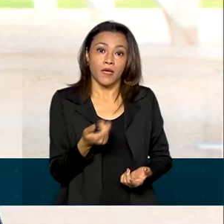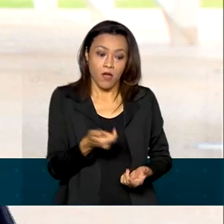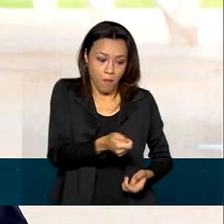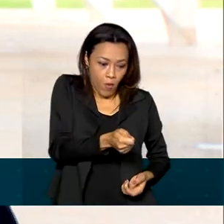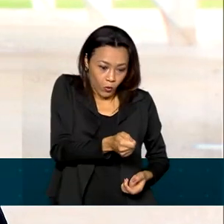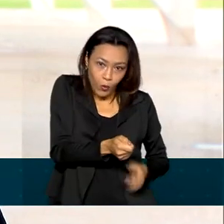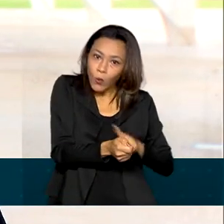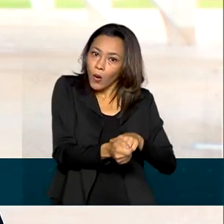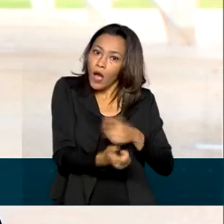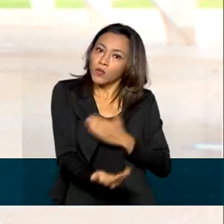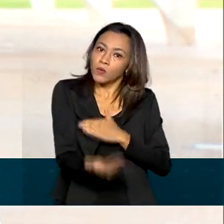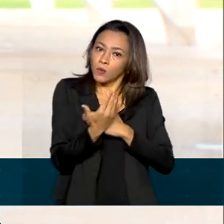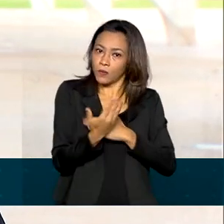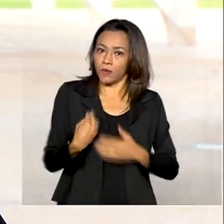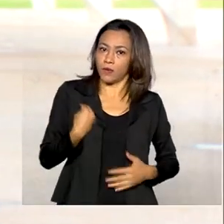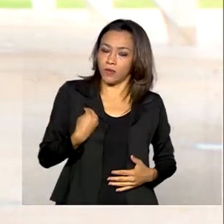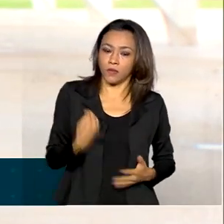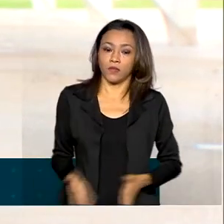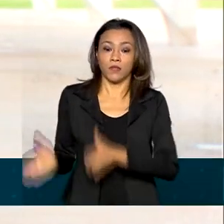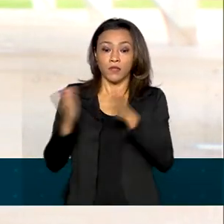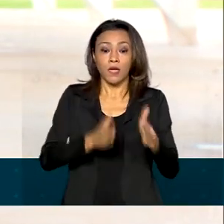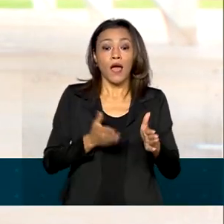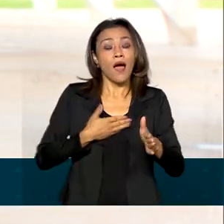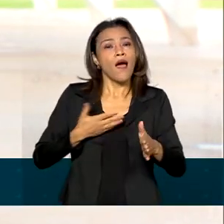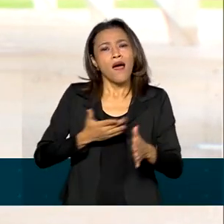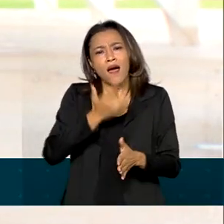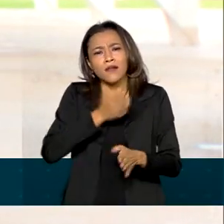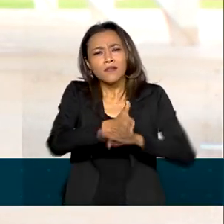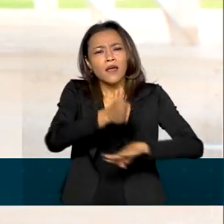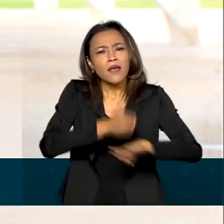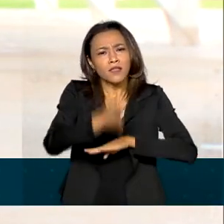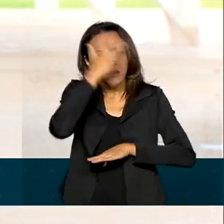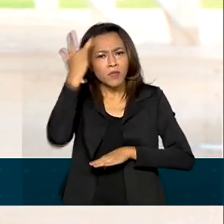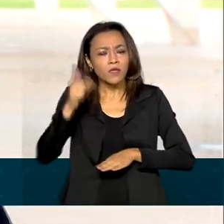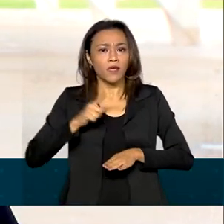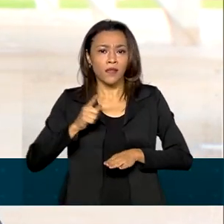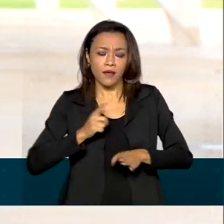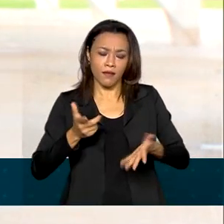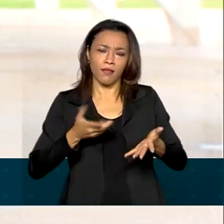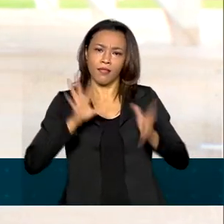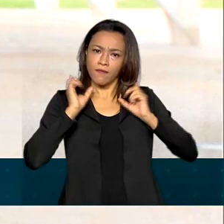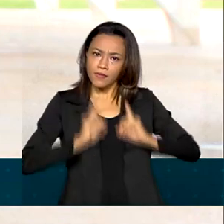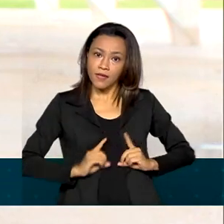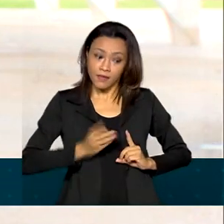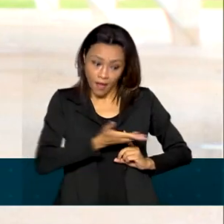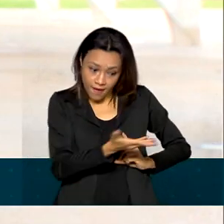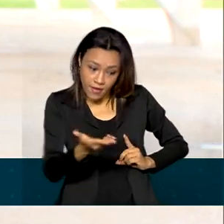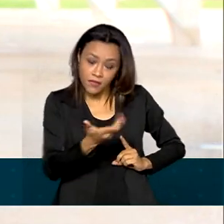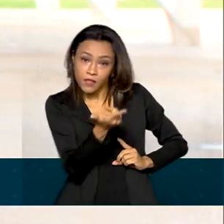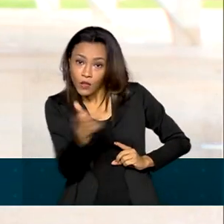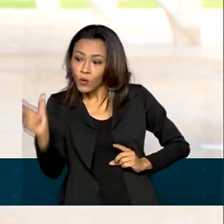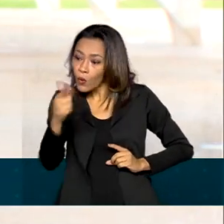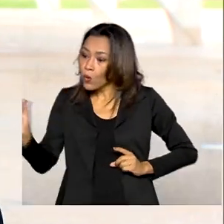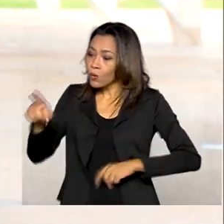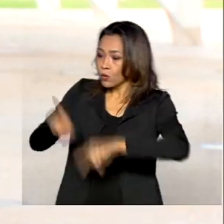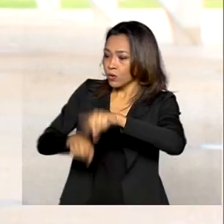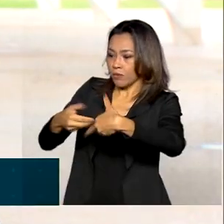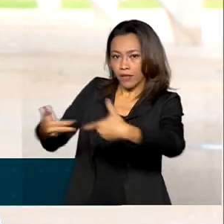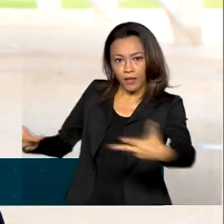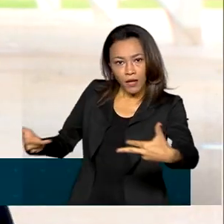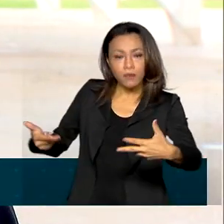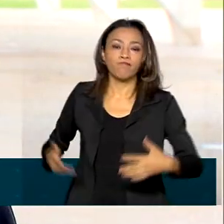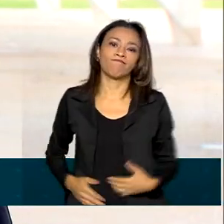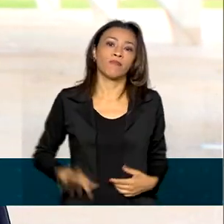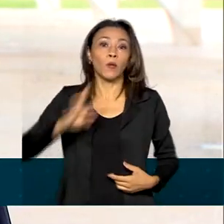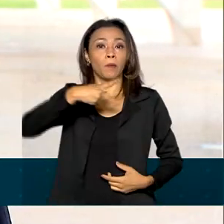remoto. Para facilitar o acesso das pessoas com deficiência a esses e outros produtos e serviços de apoio, o